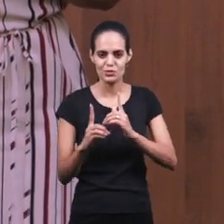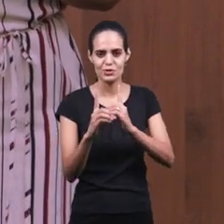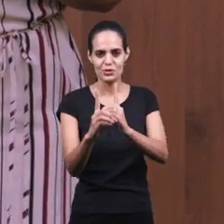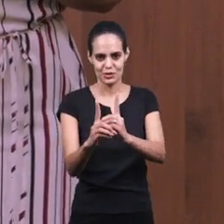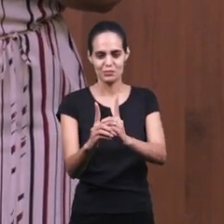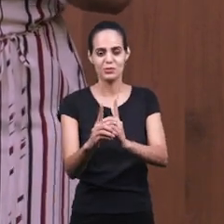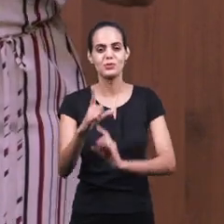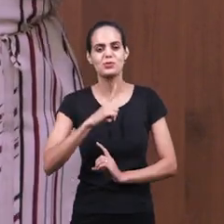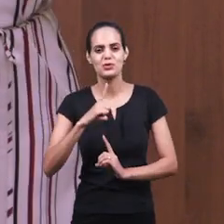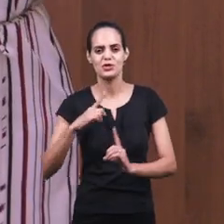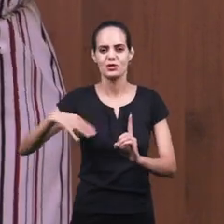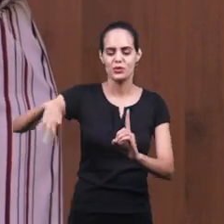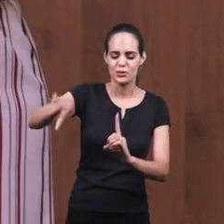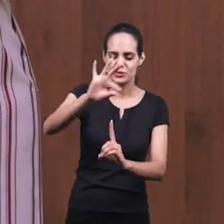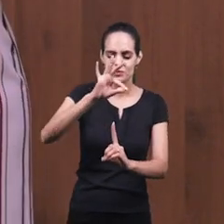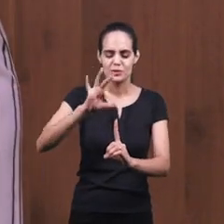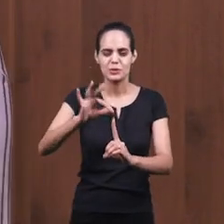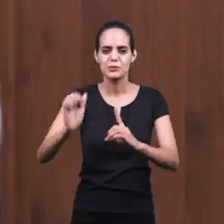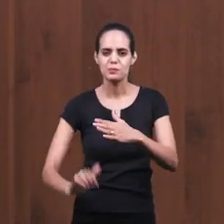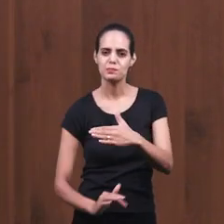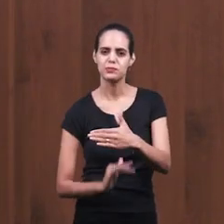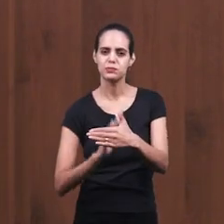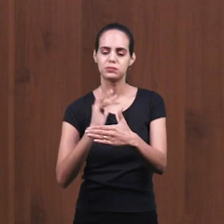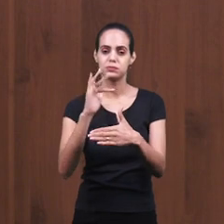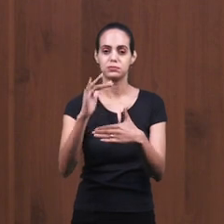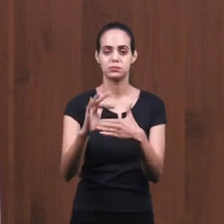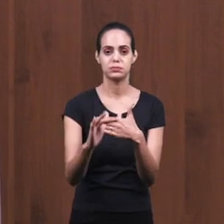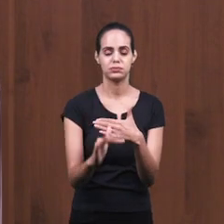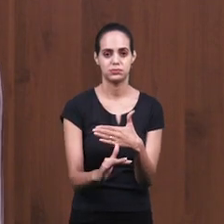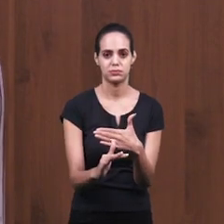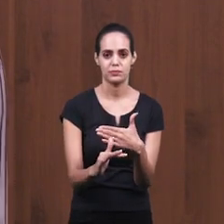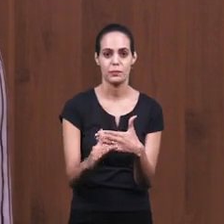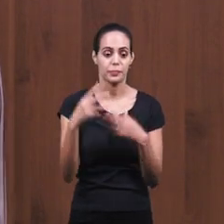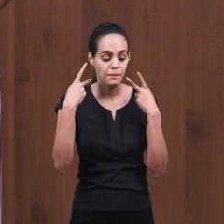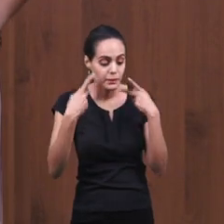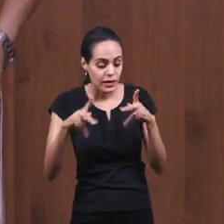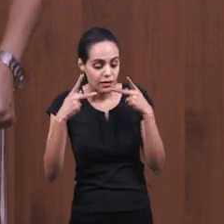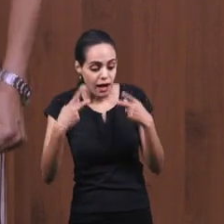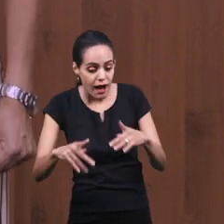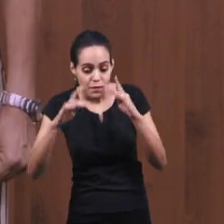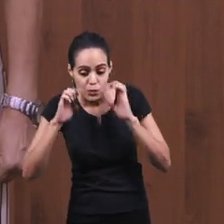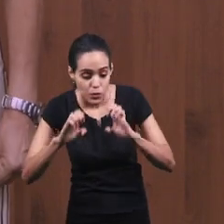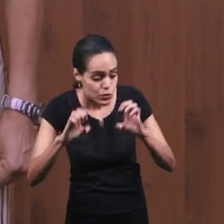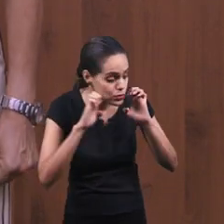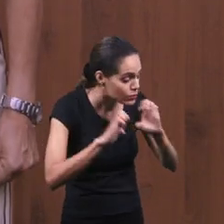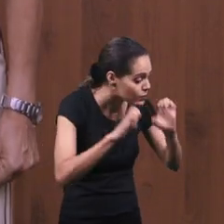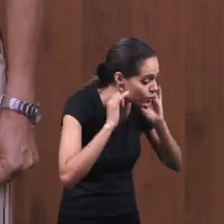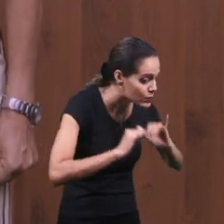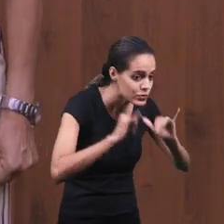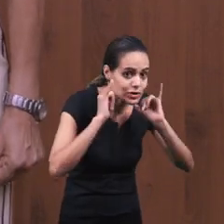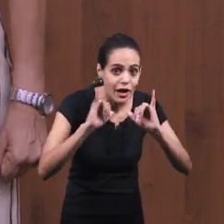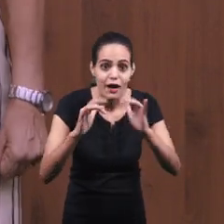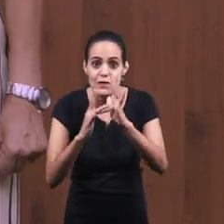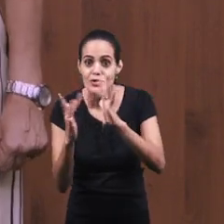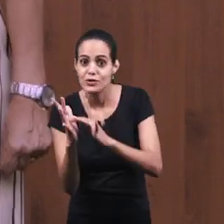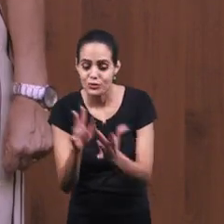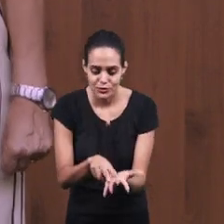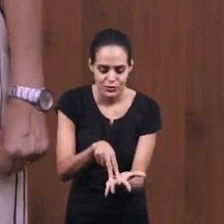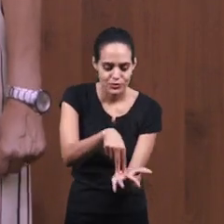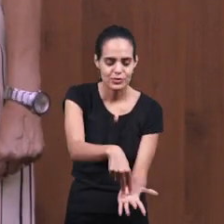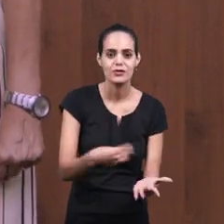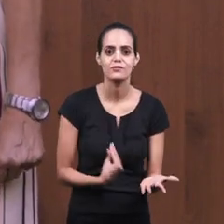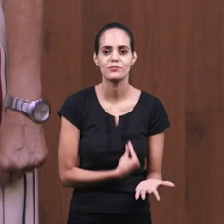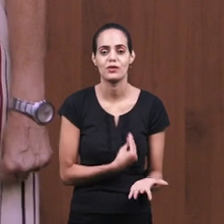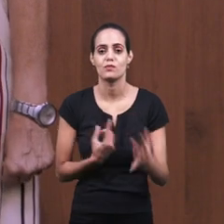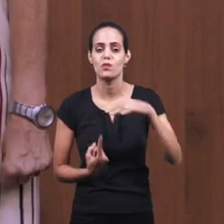Espírito Santo E eles pregavam e anunciavam Que Jesus estava vivo E era